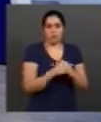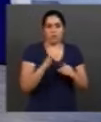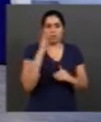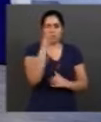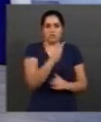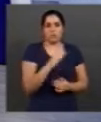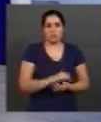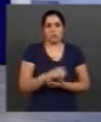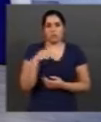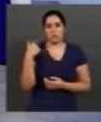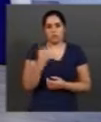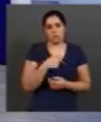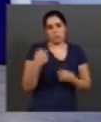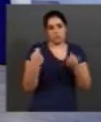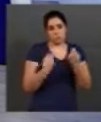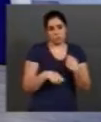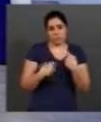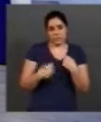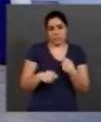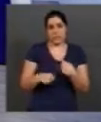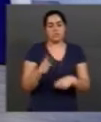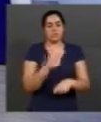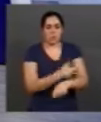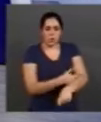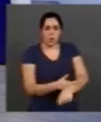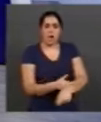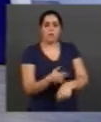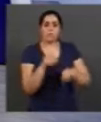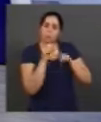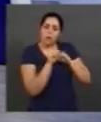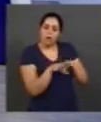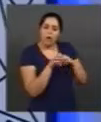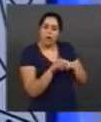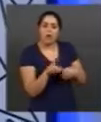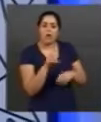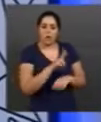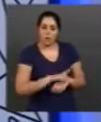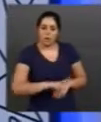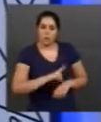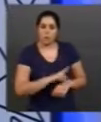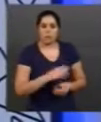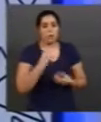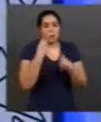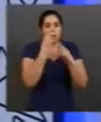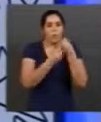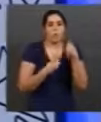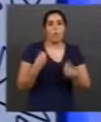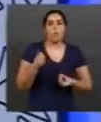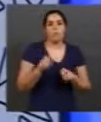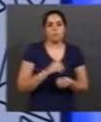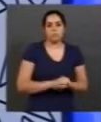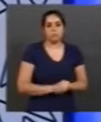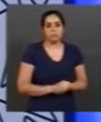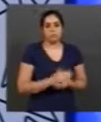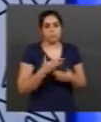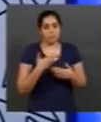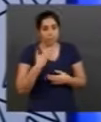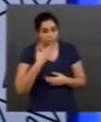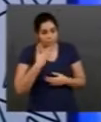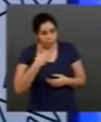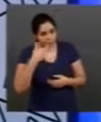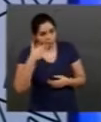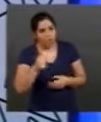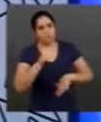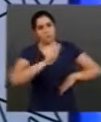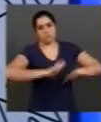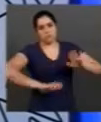Eu acho que nós precisamos de nos educar em relação ao uso da água superficial, melhorar a eficiência e os cuidados em relação a isso,